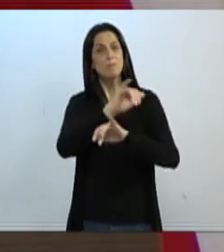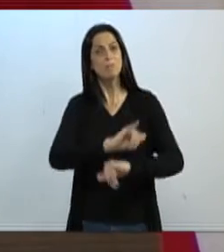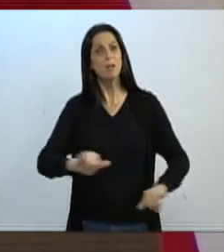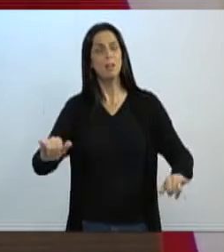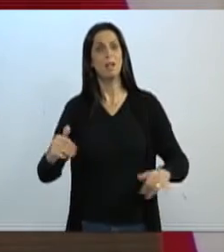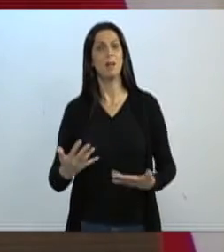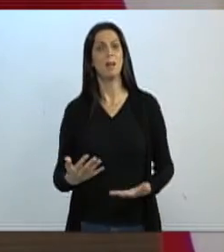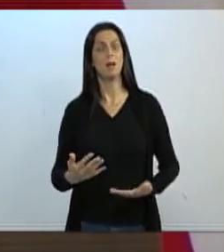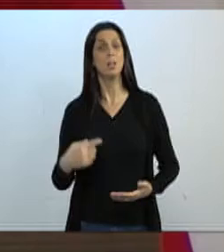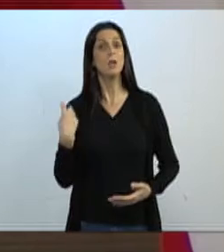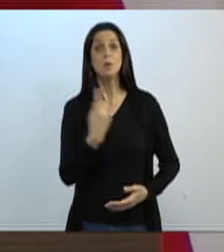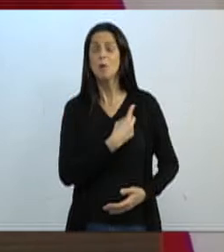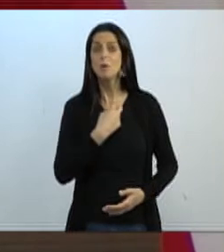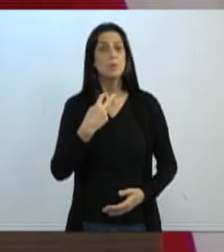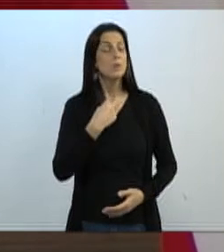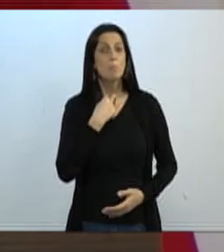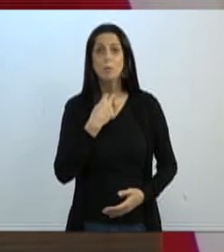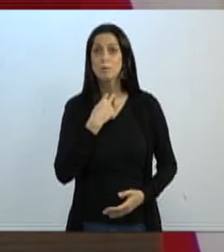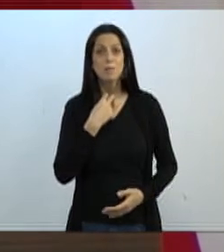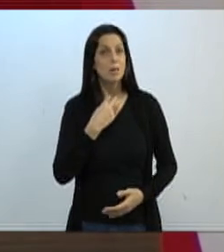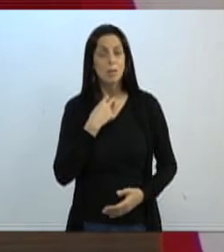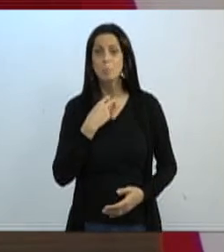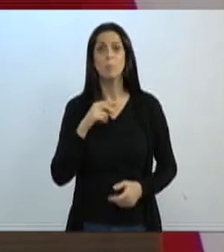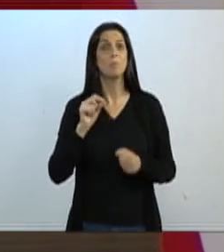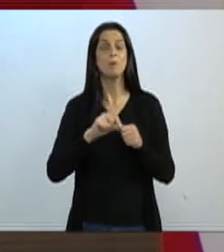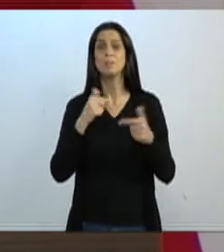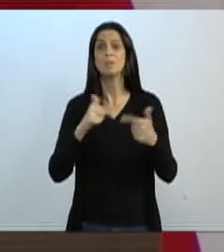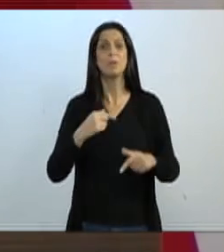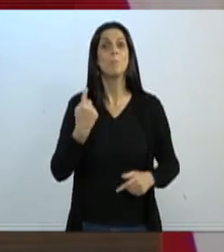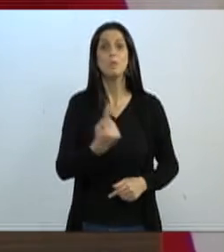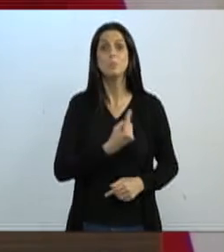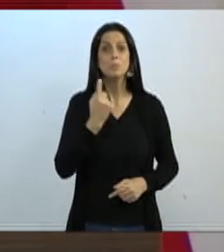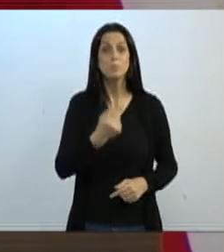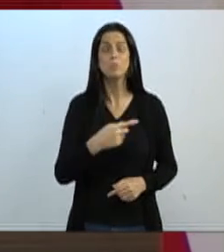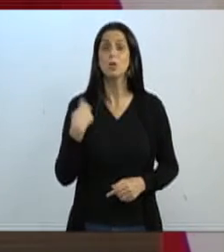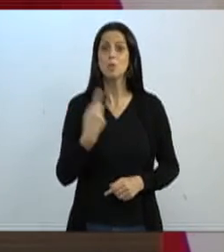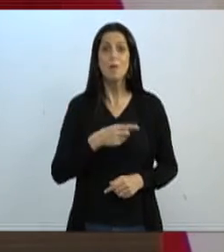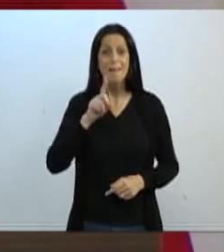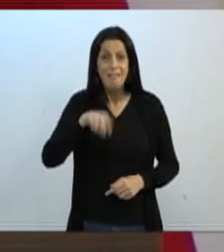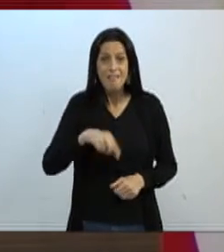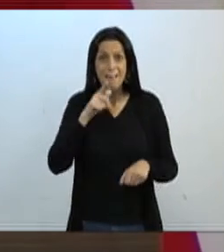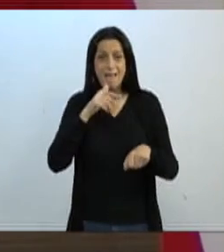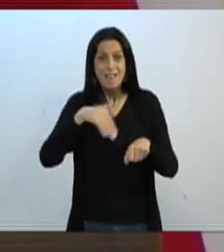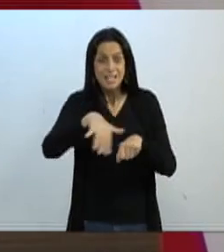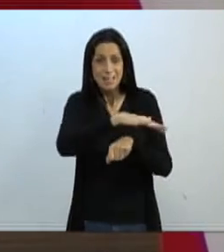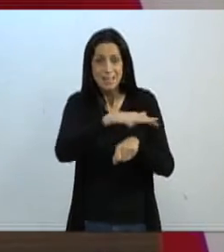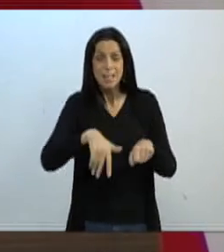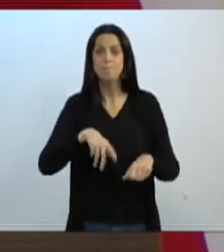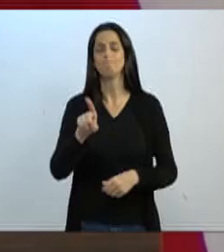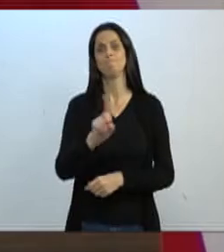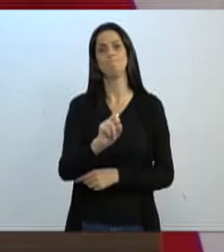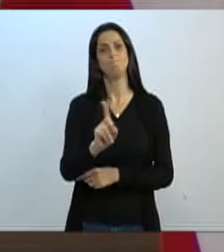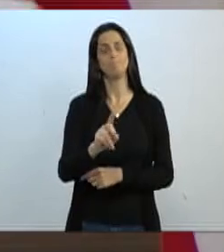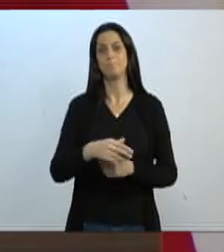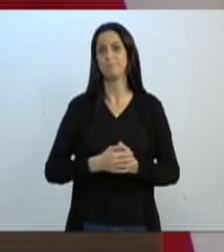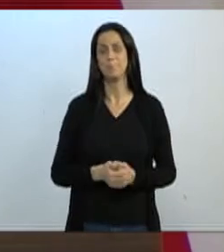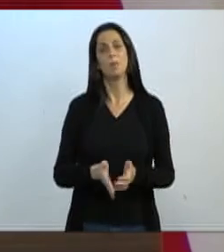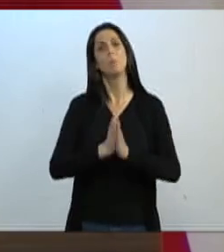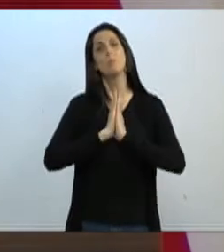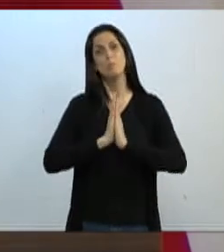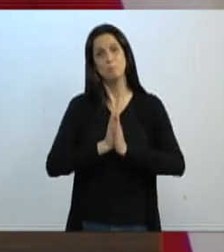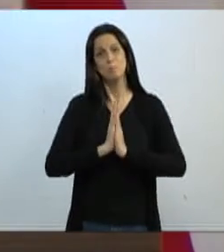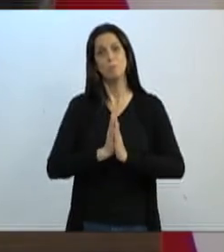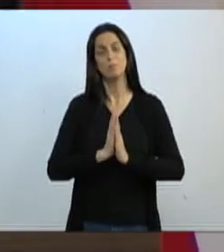Nós não conseguimos, vereador Almir, estou concluindo, nós não conseguimos fazer o trabalho sozinho, ninguém é uma ilha, nós não somos uma ilha. Gente, por favor,